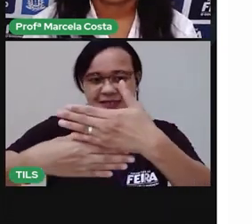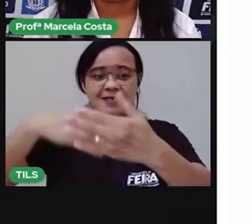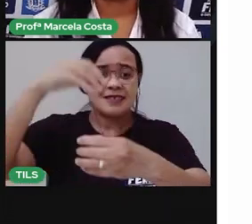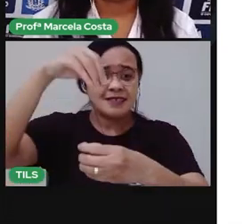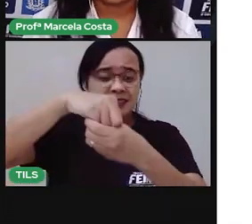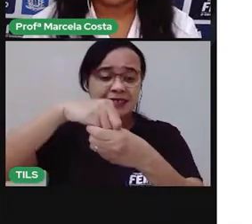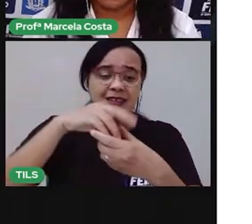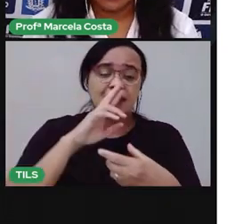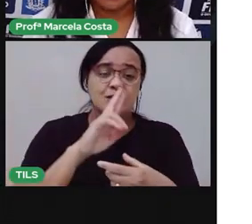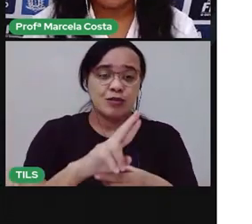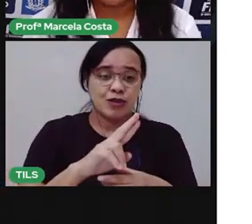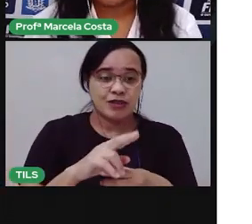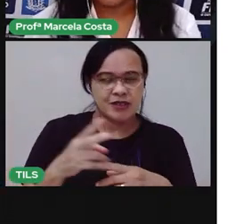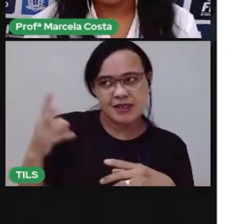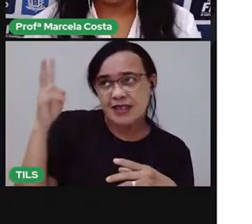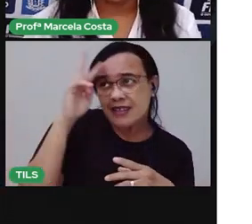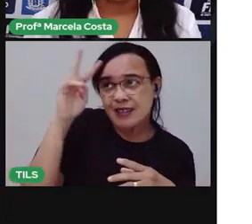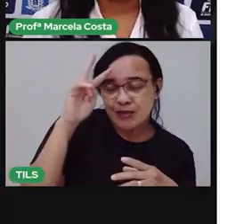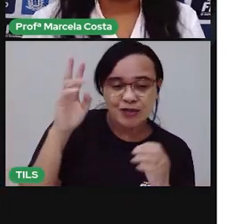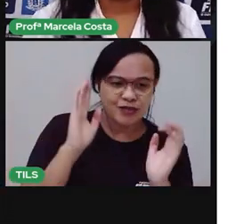Já lembrou?